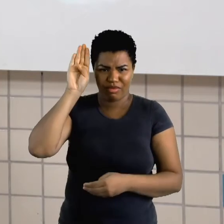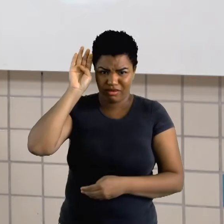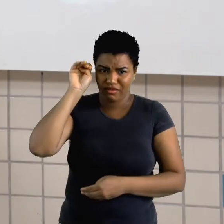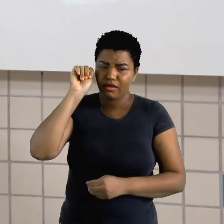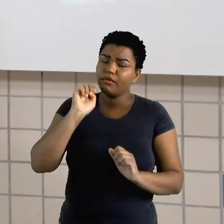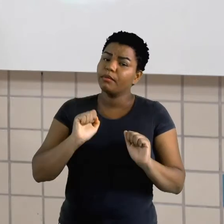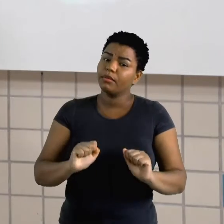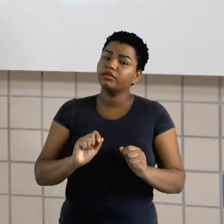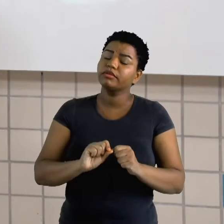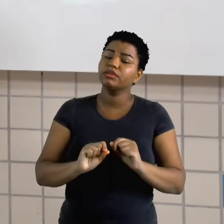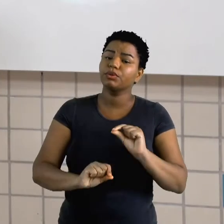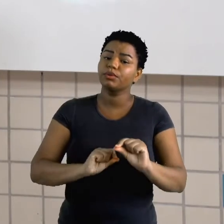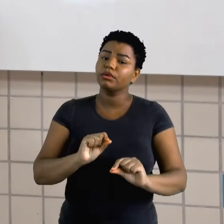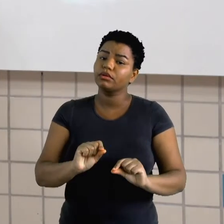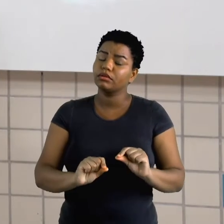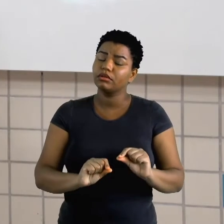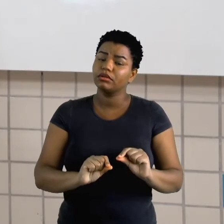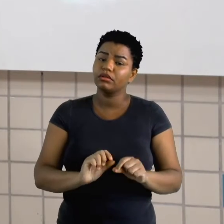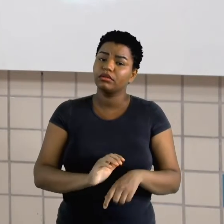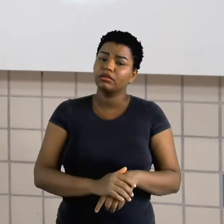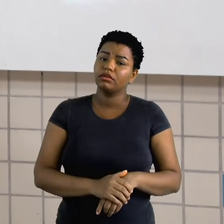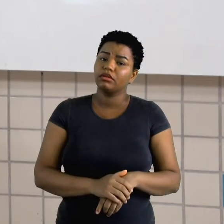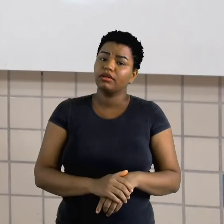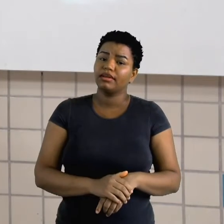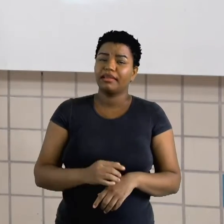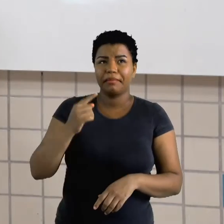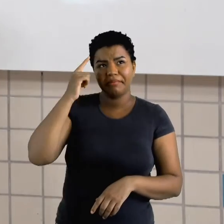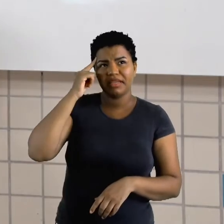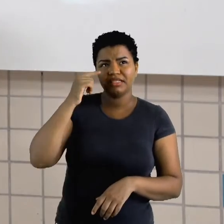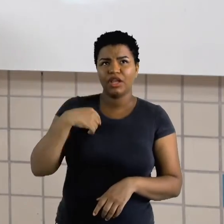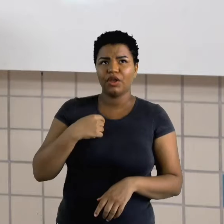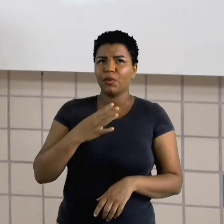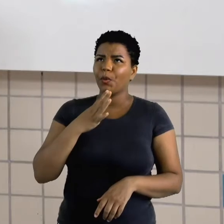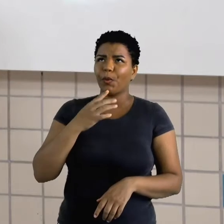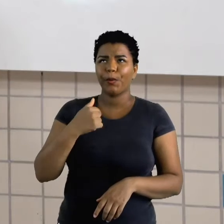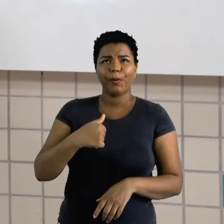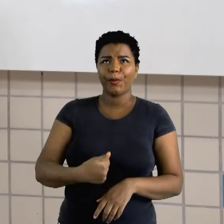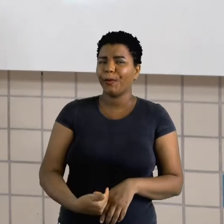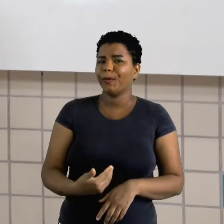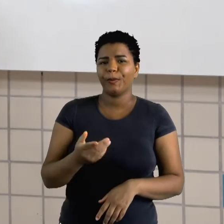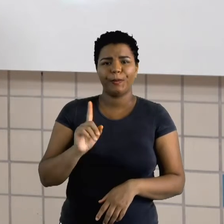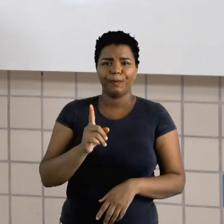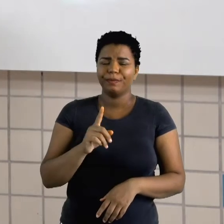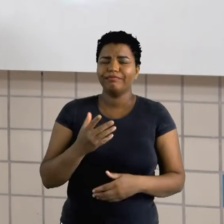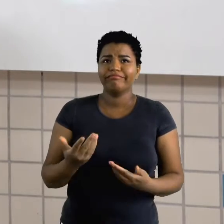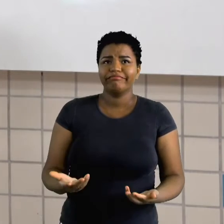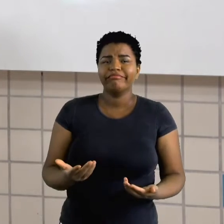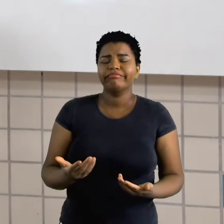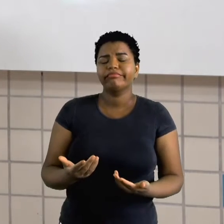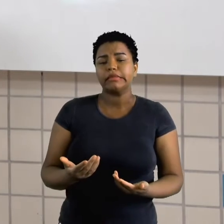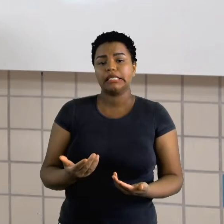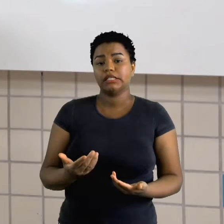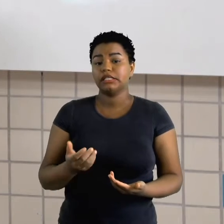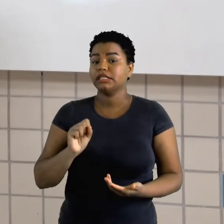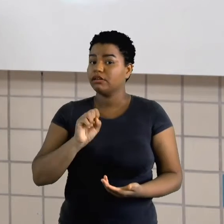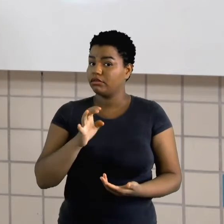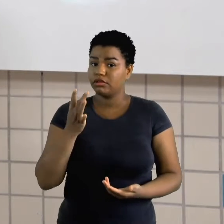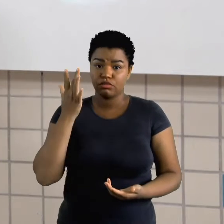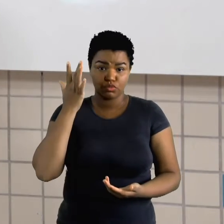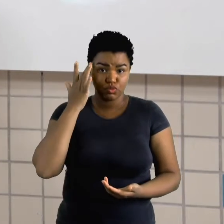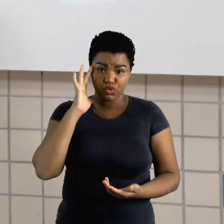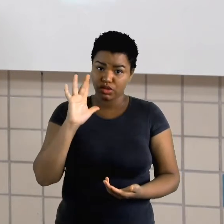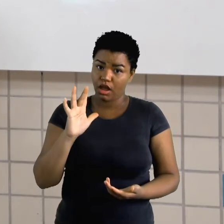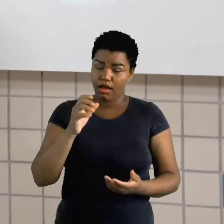fazer o seguinte, se você pensa que ainda não se conhece, faz assim. Caso você não saiba suas